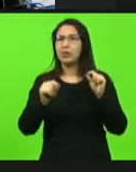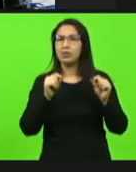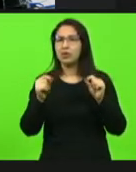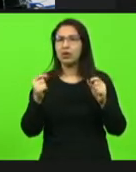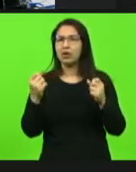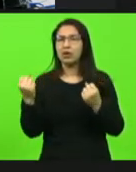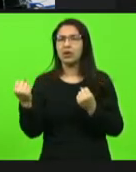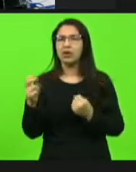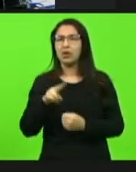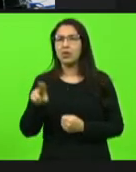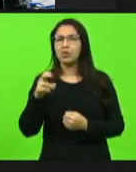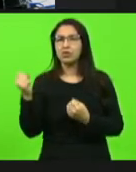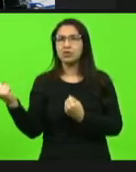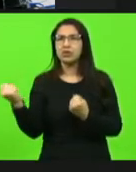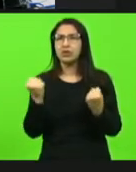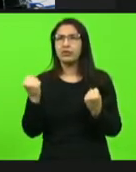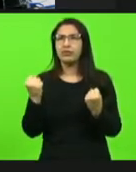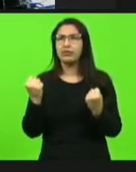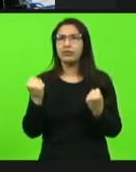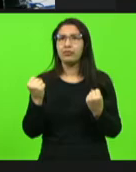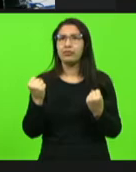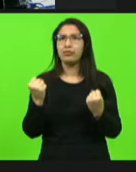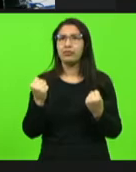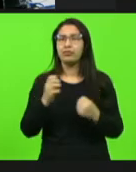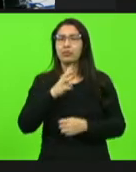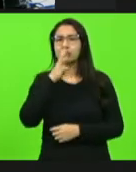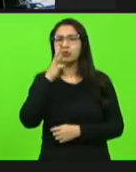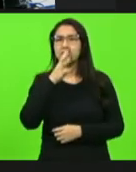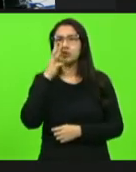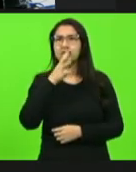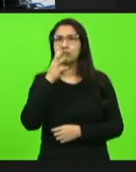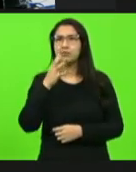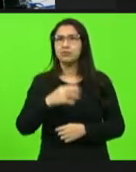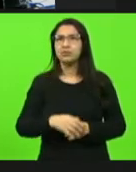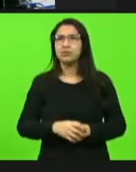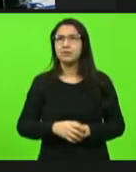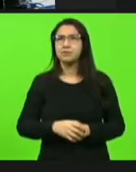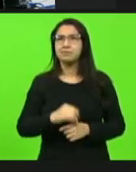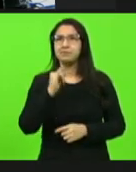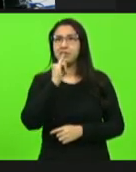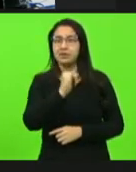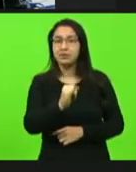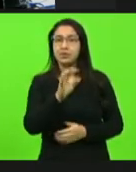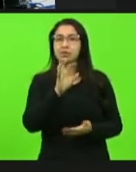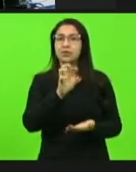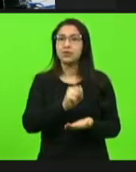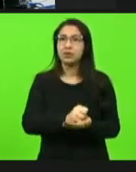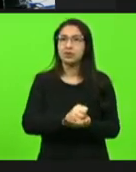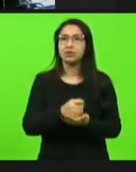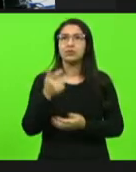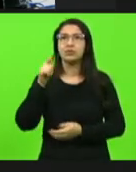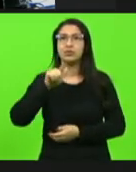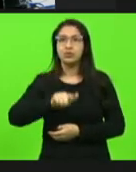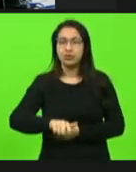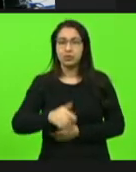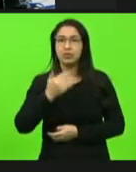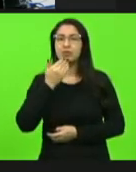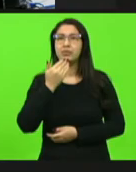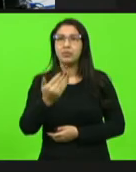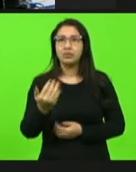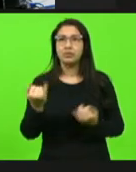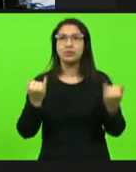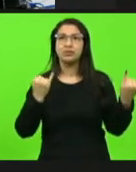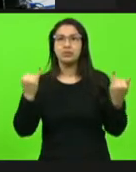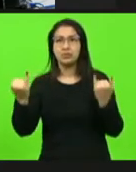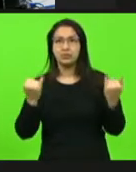força? Pedido de informação só para conhecimento de Vossa Excelência, registro aqui novamente a solicitação. Pedido de